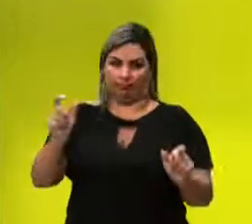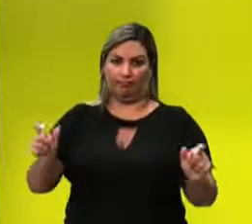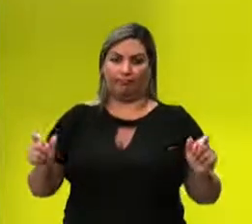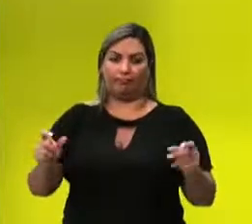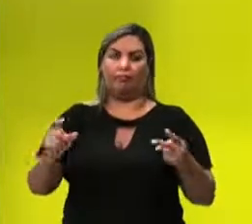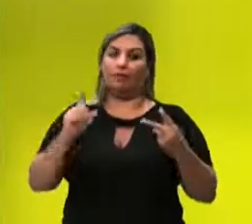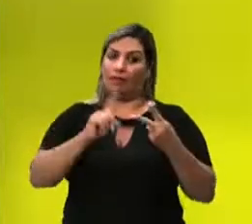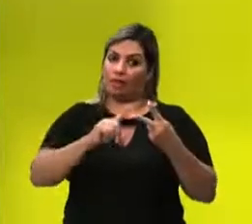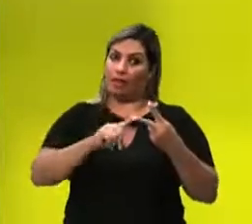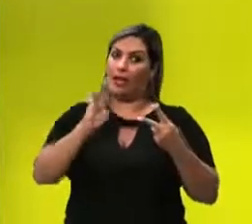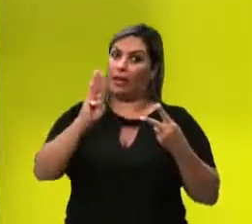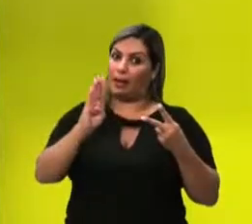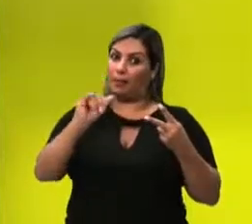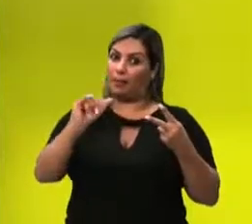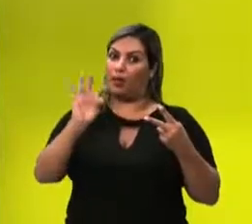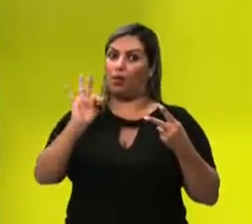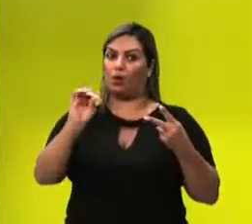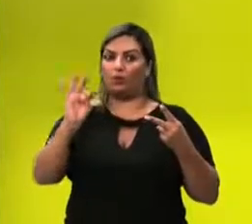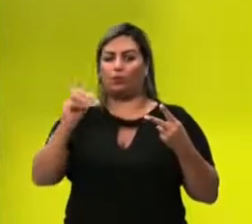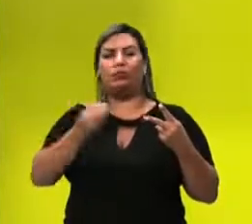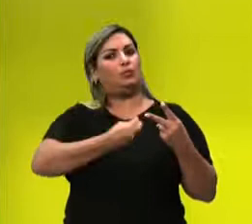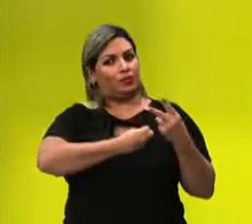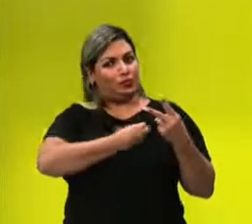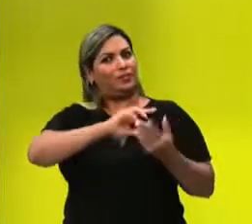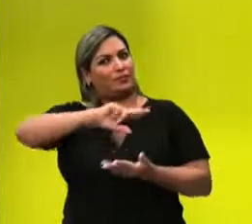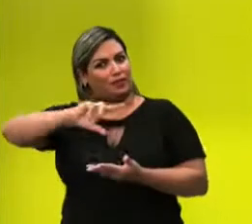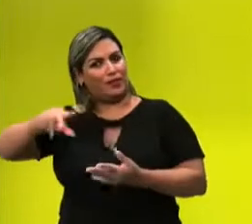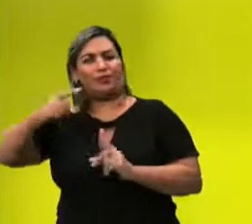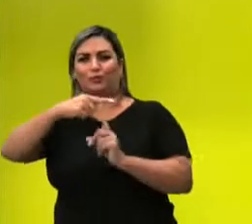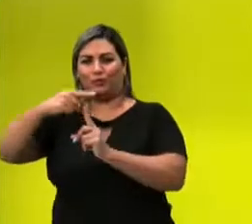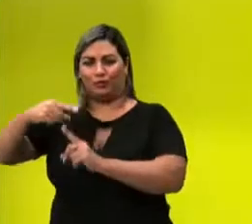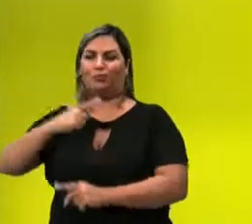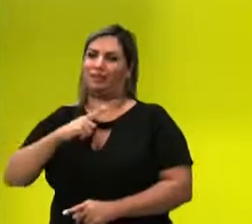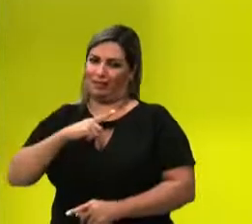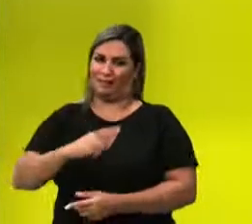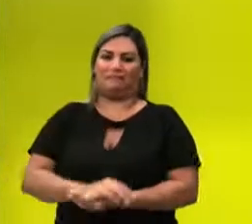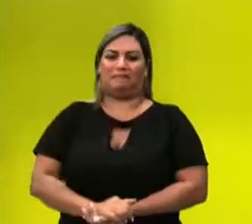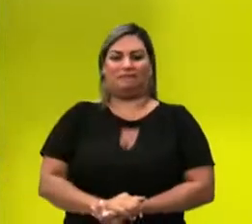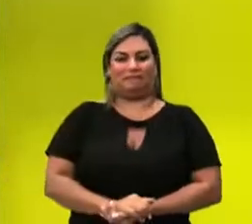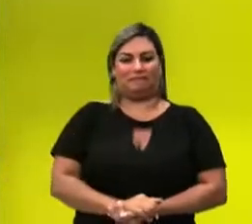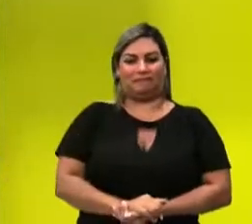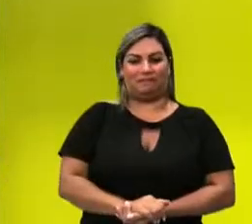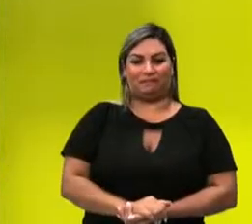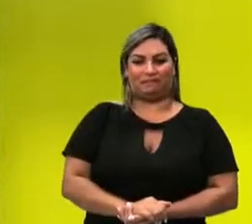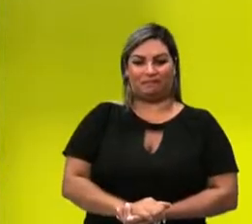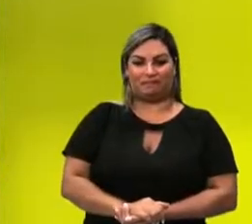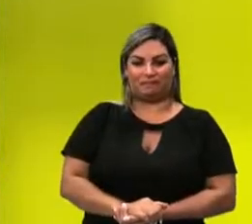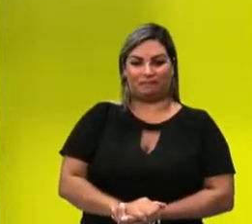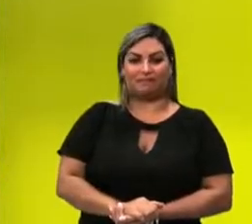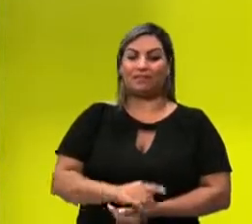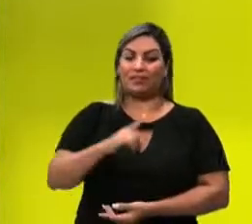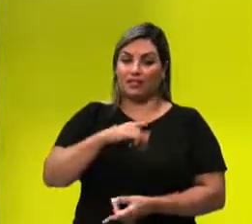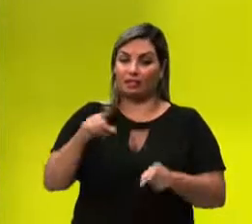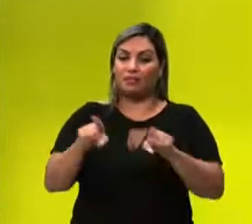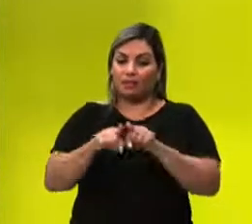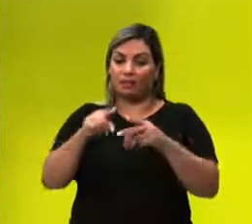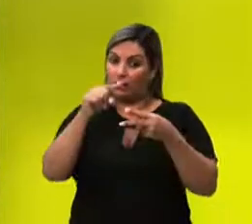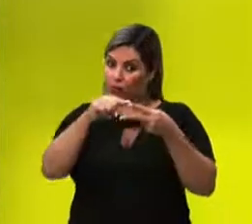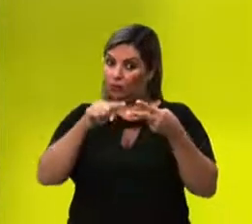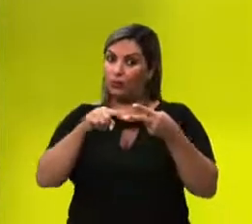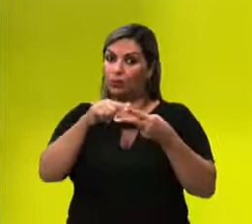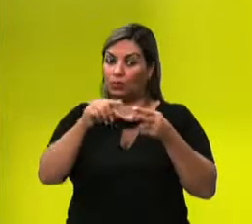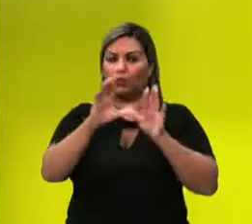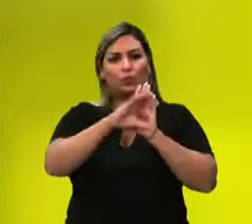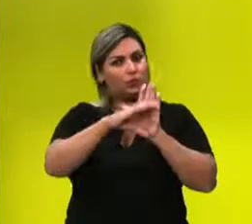bióticos, os seres vivos das diferentes espécies. Temos ainda dois